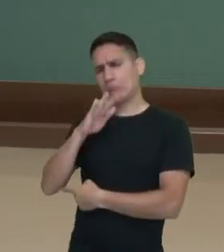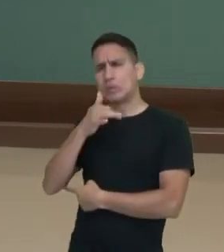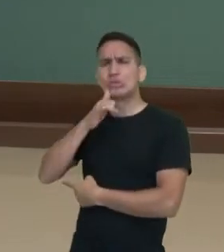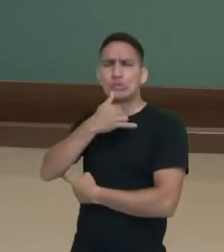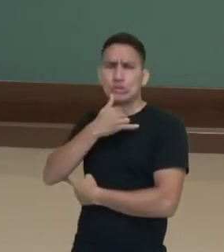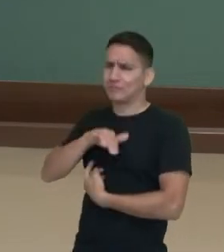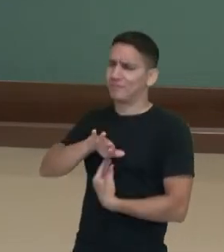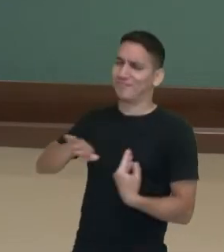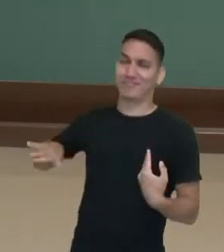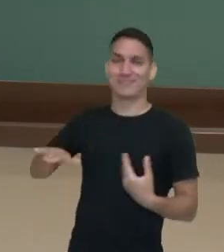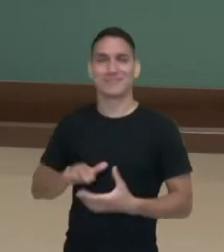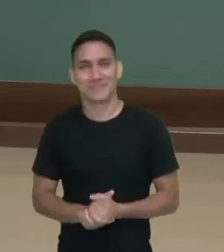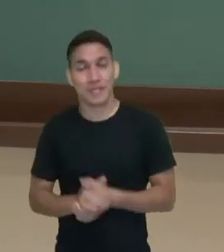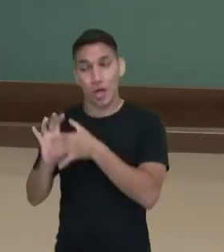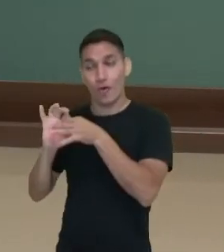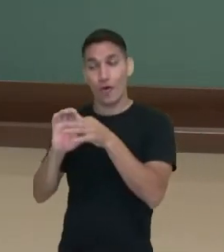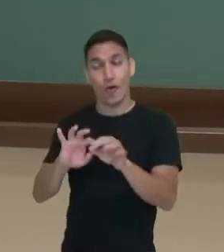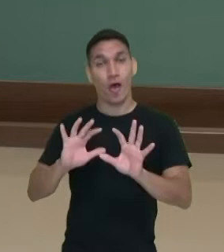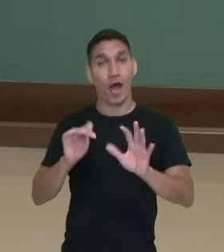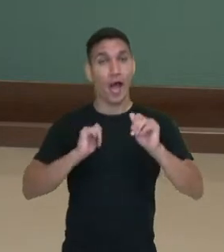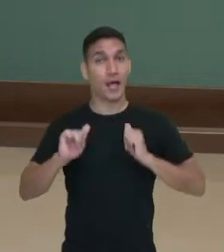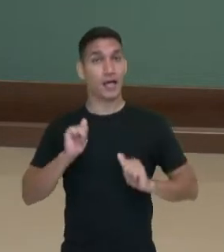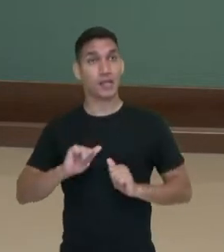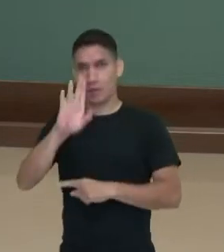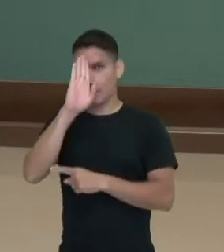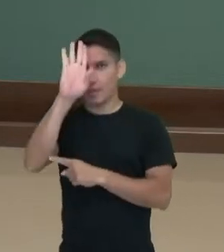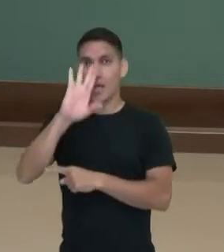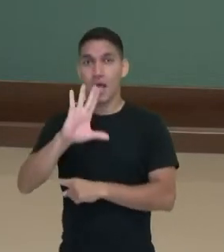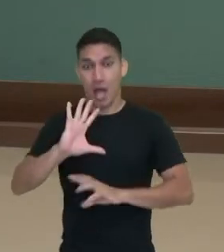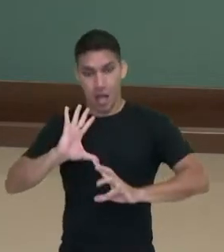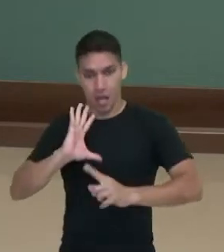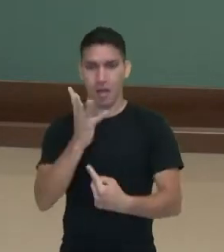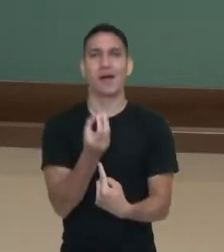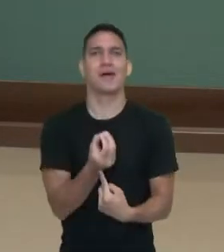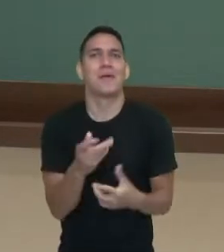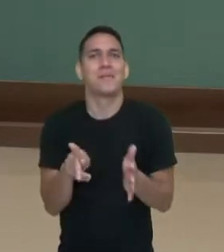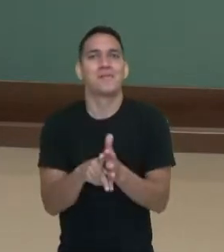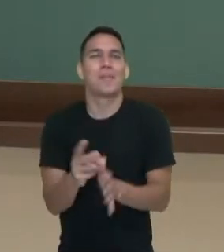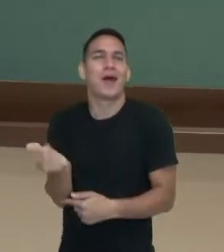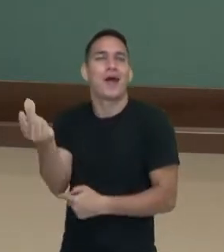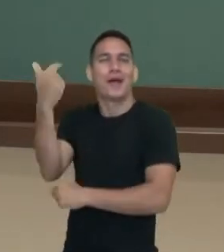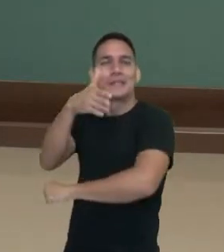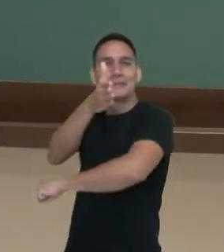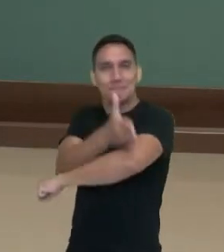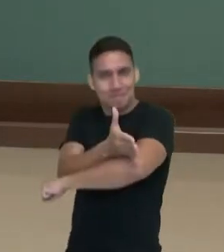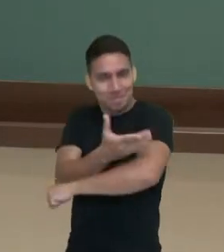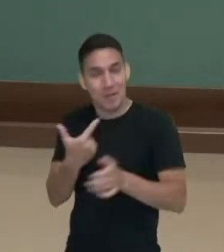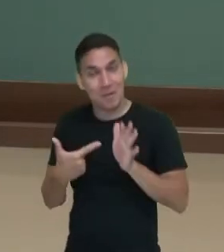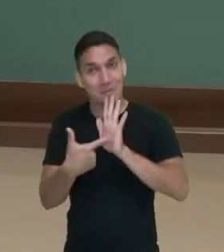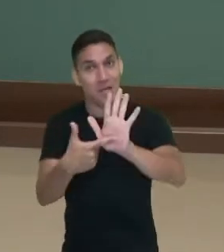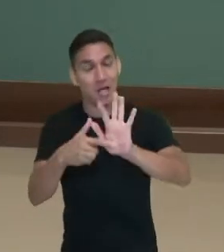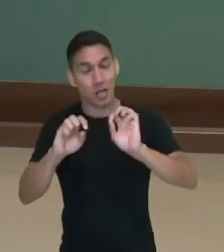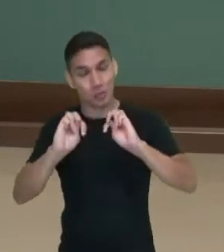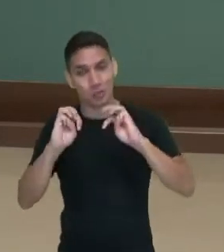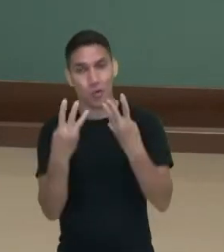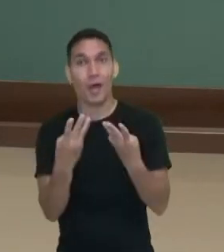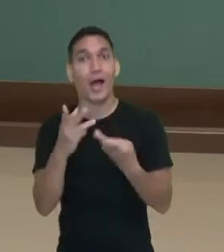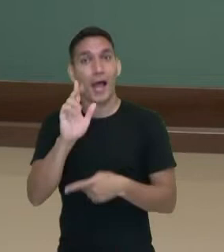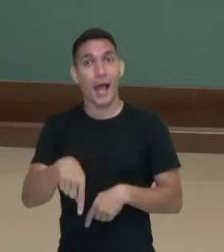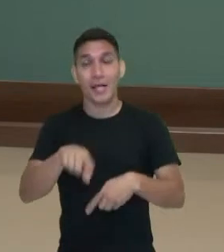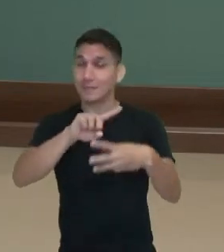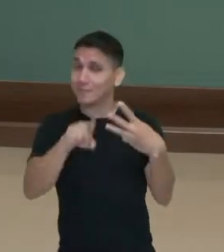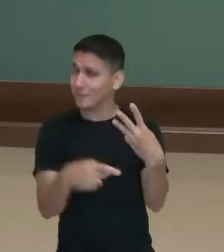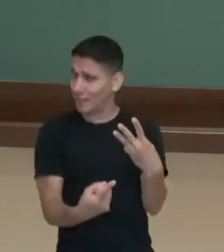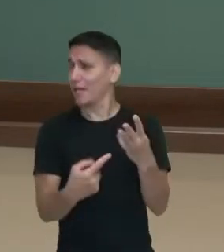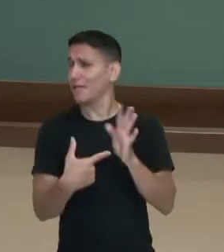Contexto artístico. Uma das três principais artes cênicas da antiguidade. Então, é uma das três principais